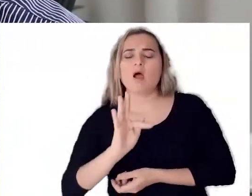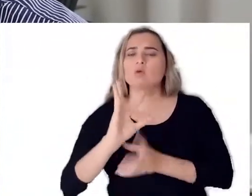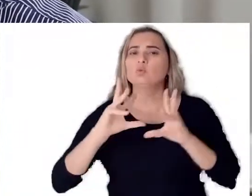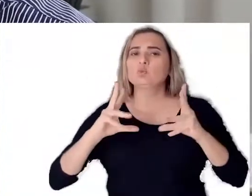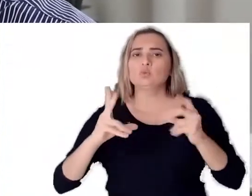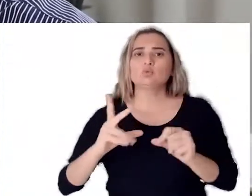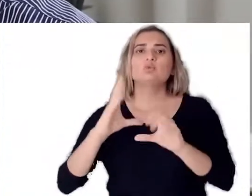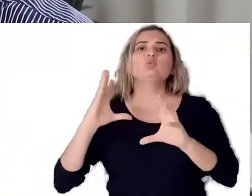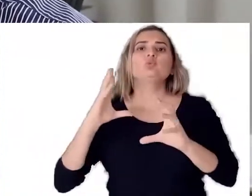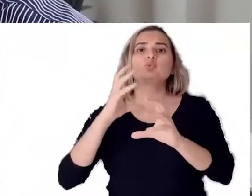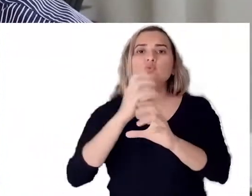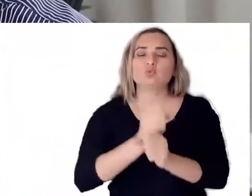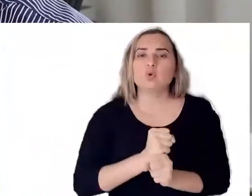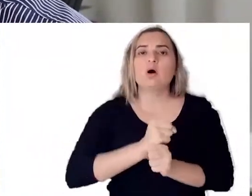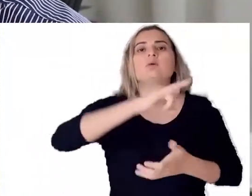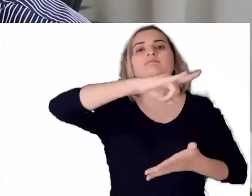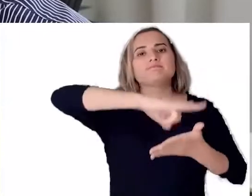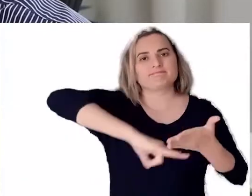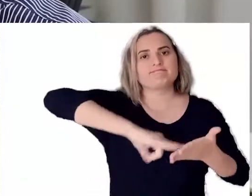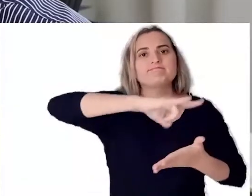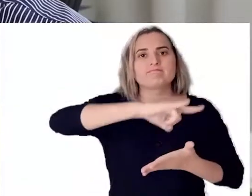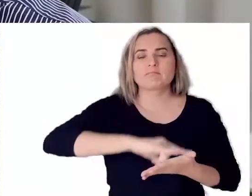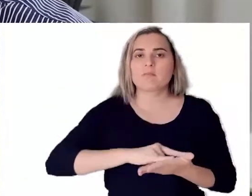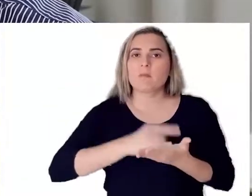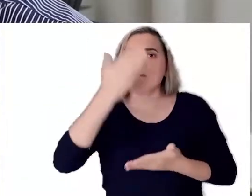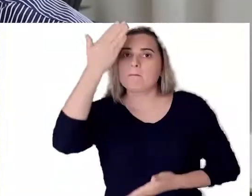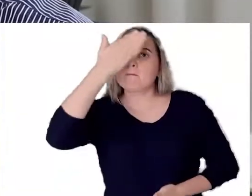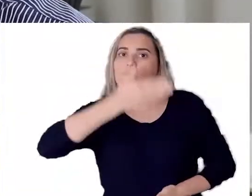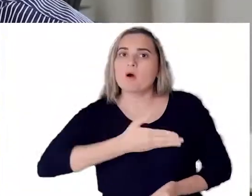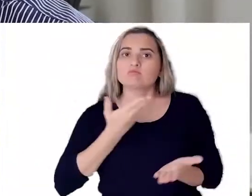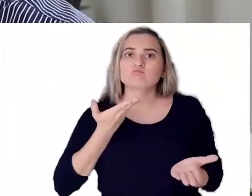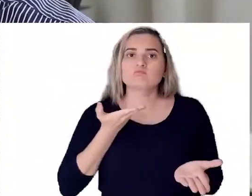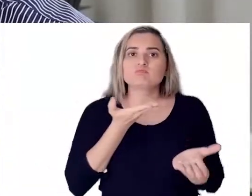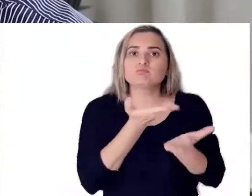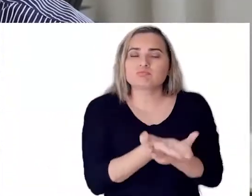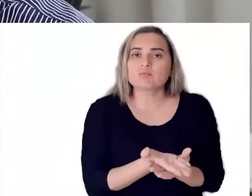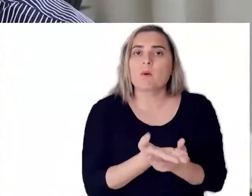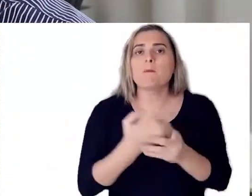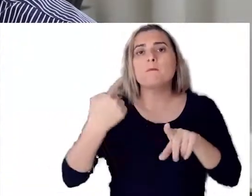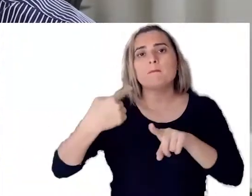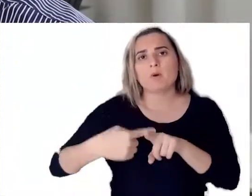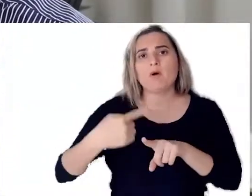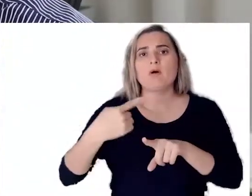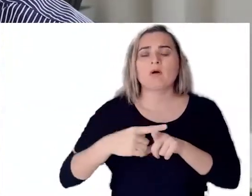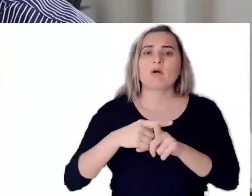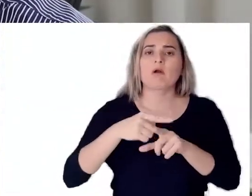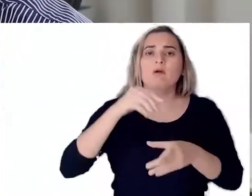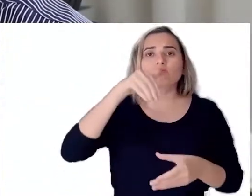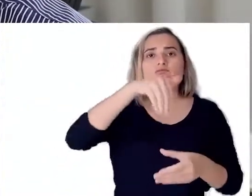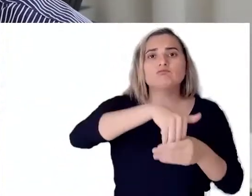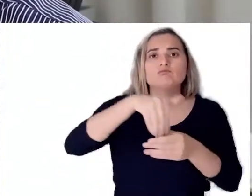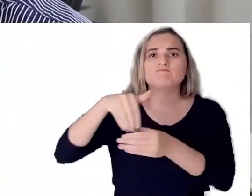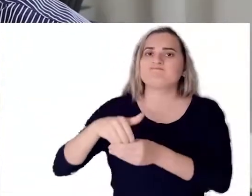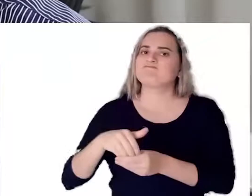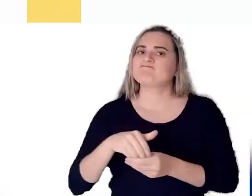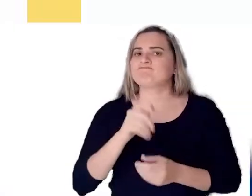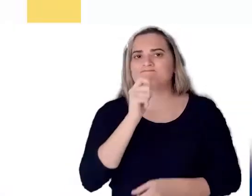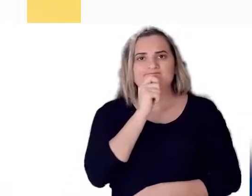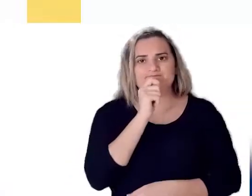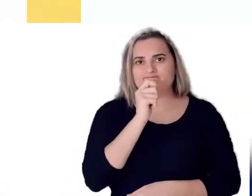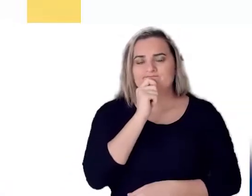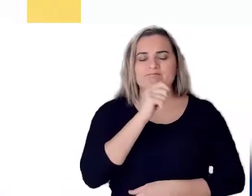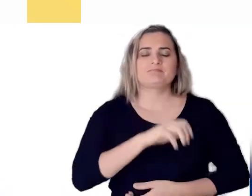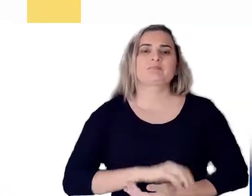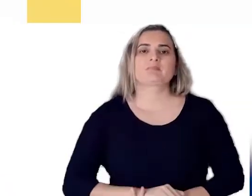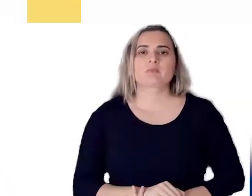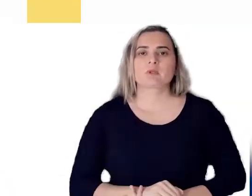do título e ele tem que juntar, tanto em um como em outro, algum documento que comprove as alegações dele do motivo de ele estar fora do seu domicílio. Na